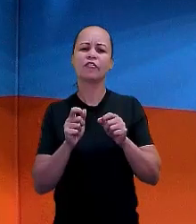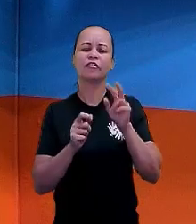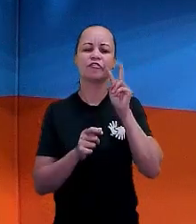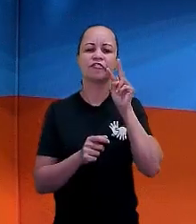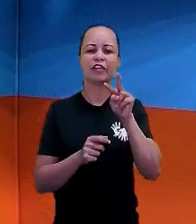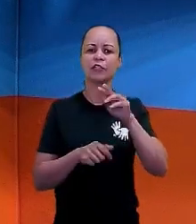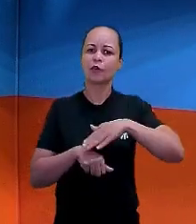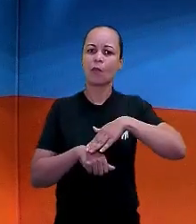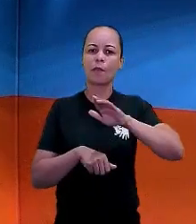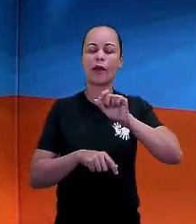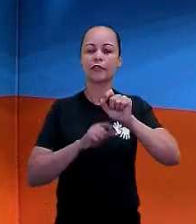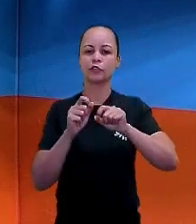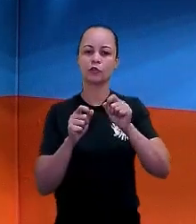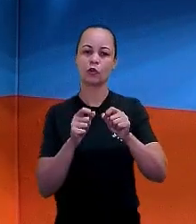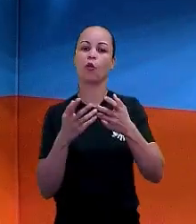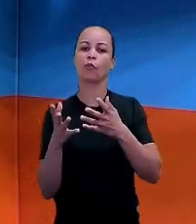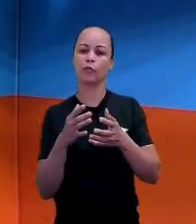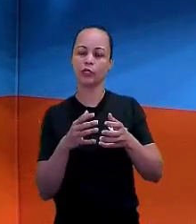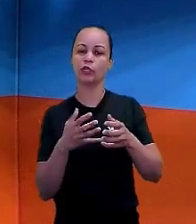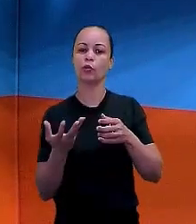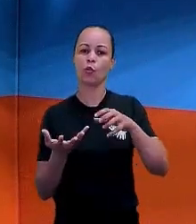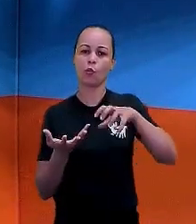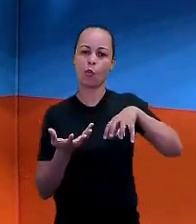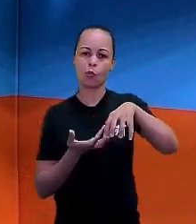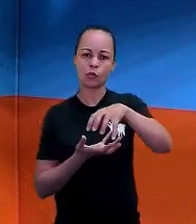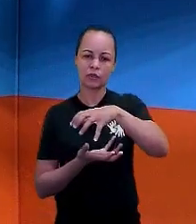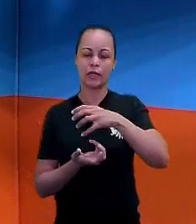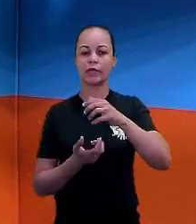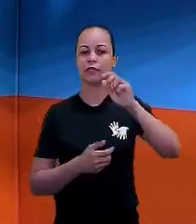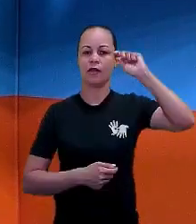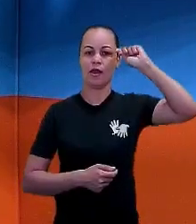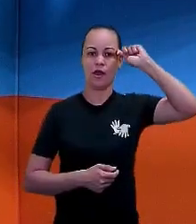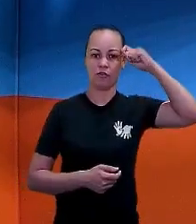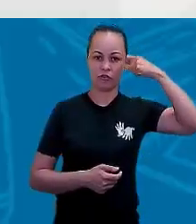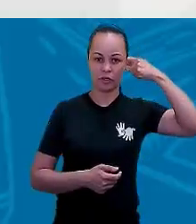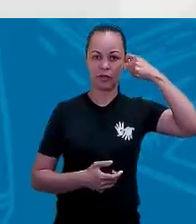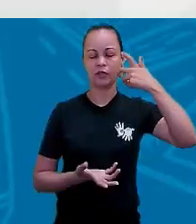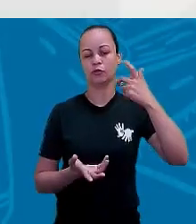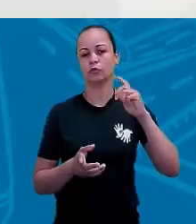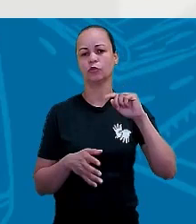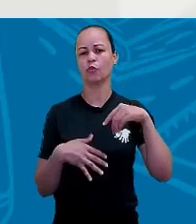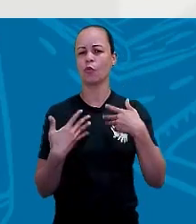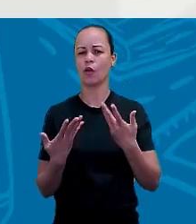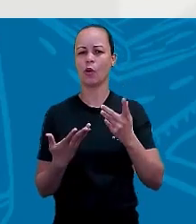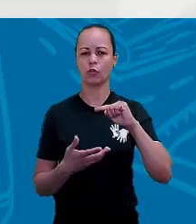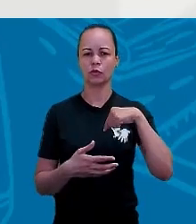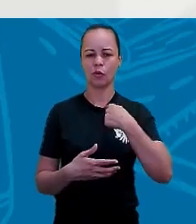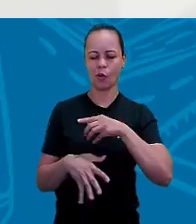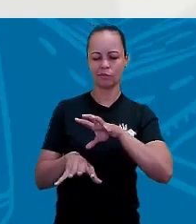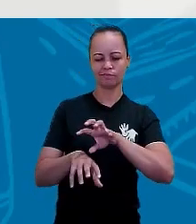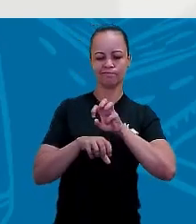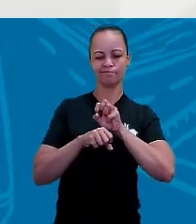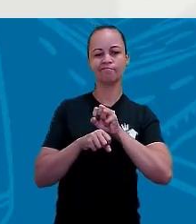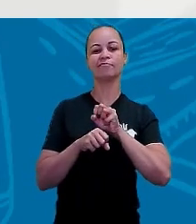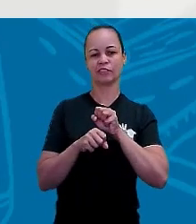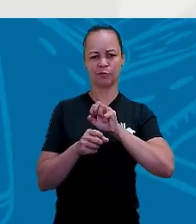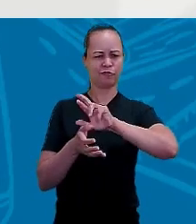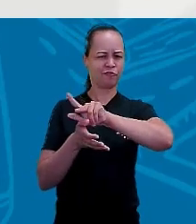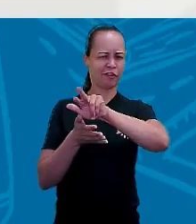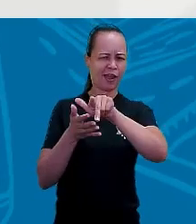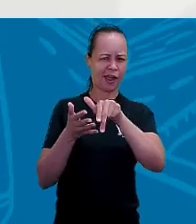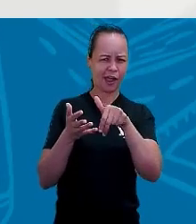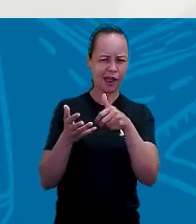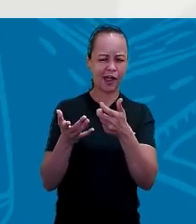mais sobre o continente africano, do qual nós herdamos muita